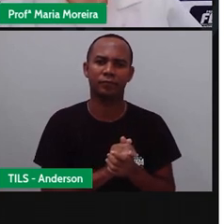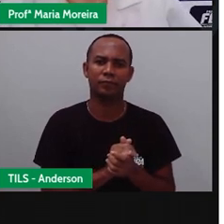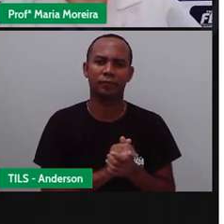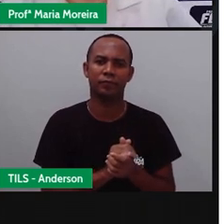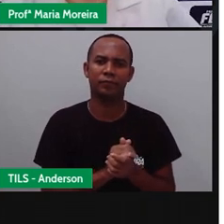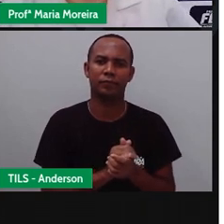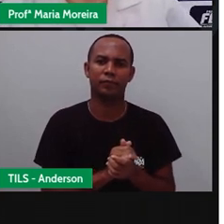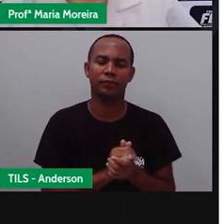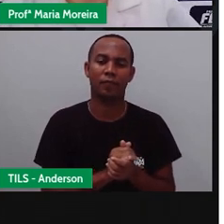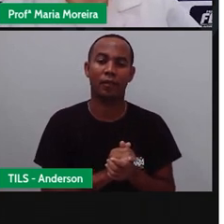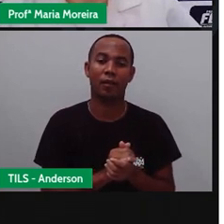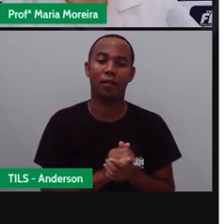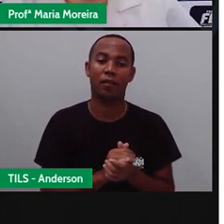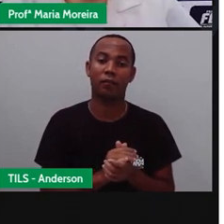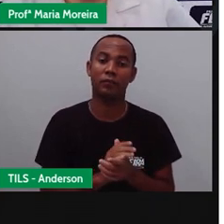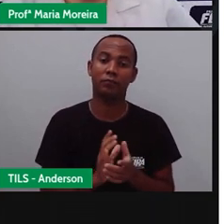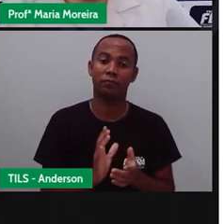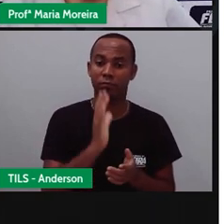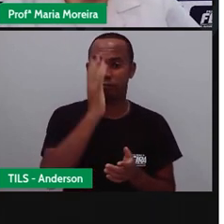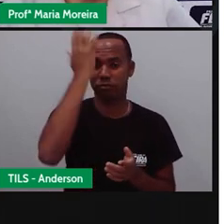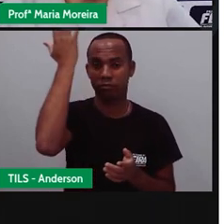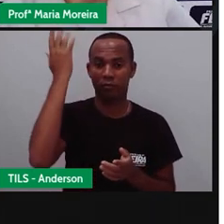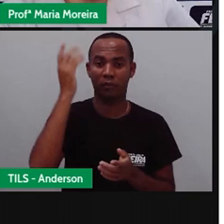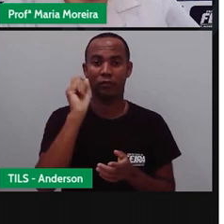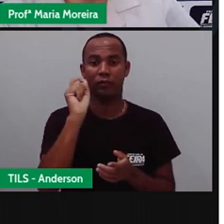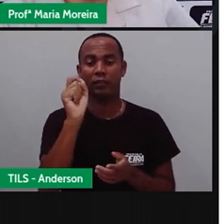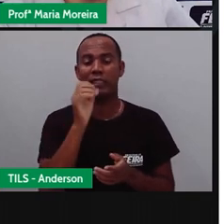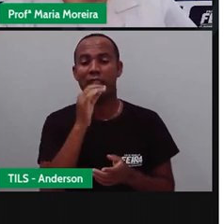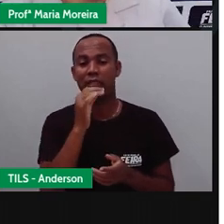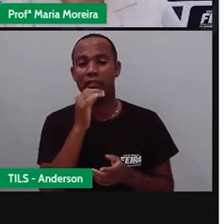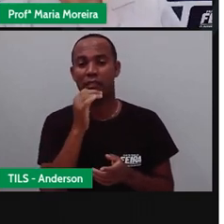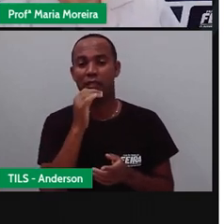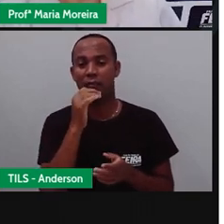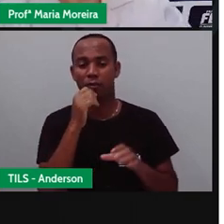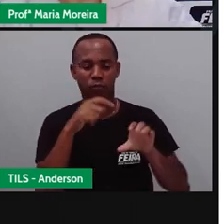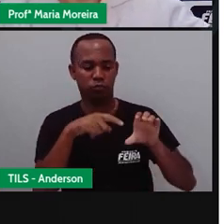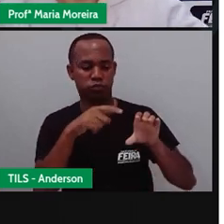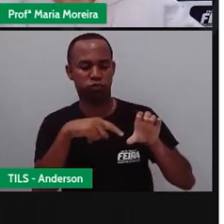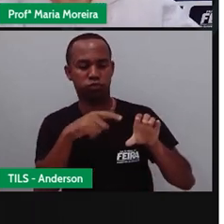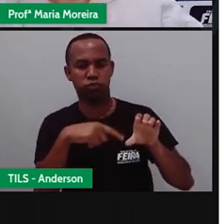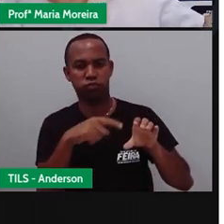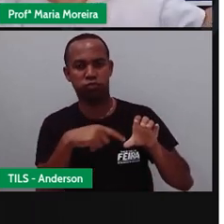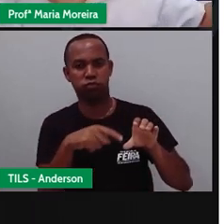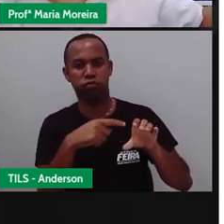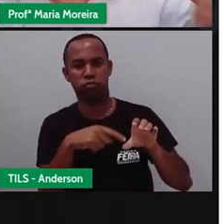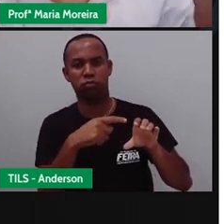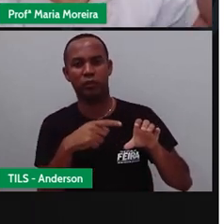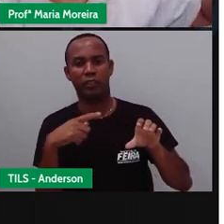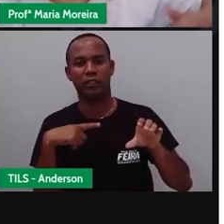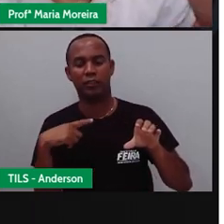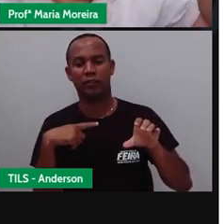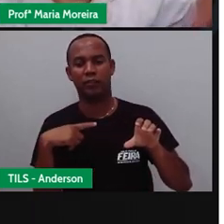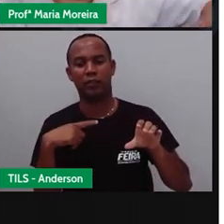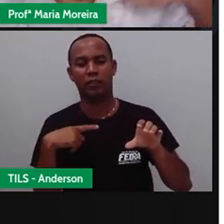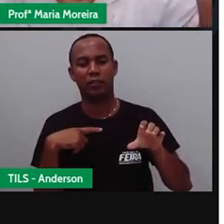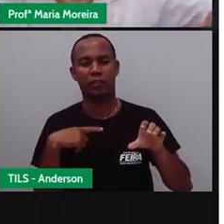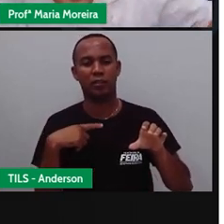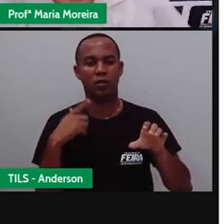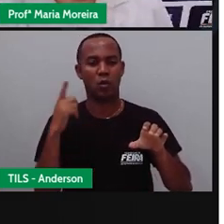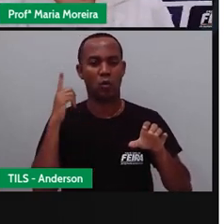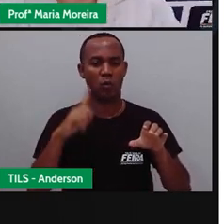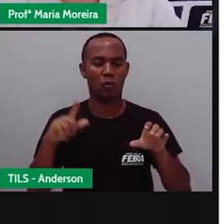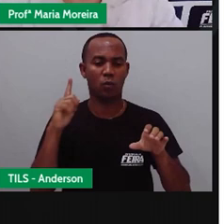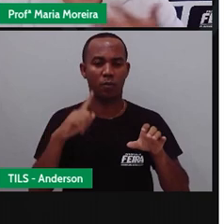Bom, com o surgimento de motores menores e mais leves, né? Porque a gente sai aí da maria fumaça e esse motor, ele começa